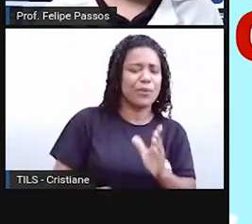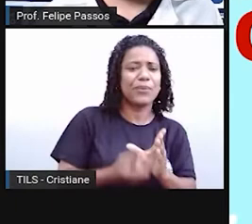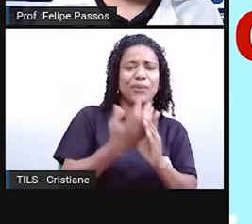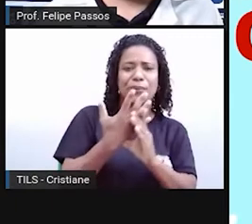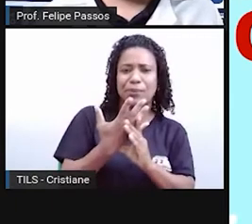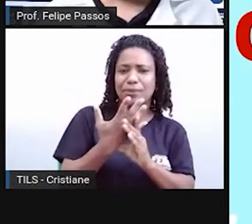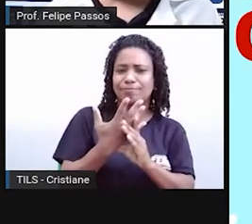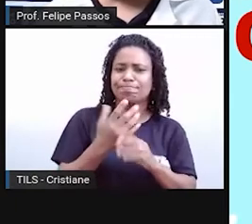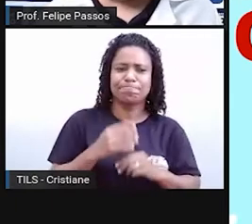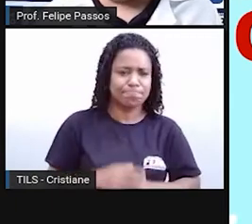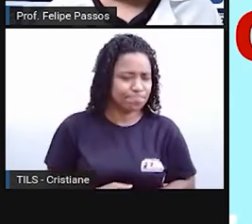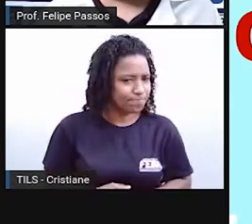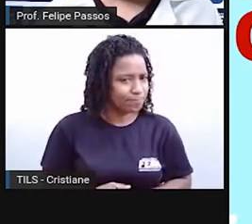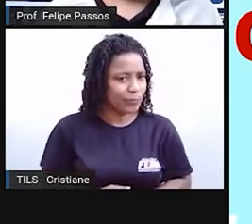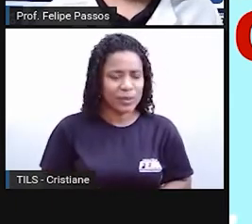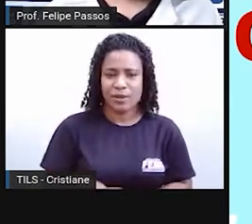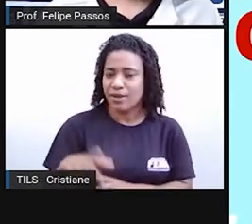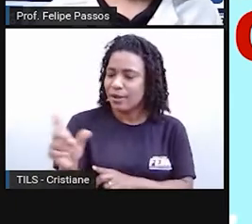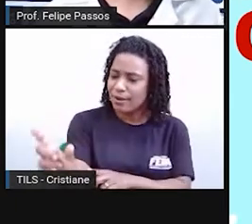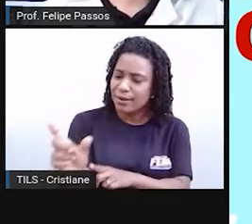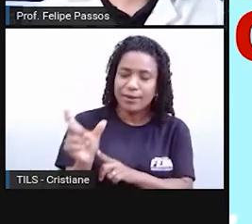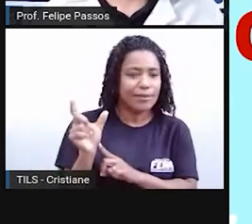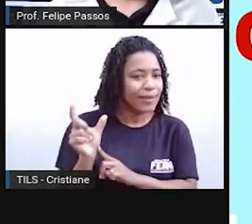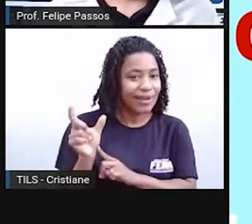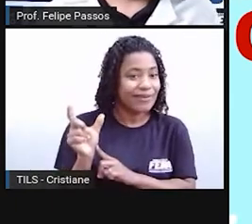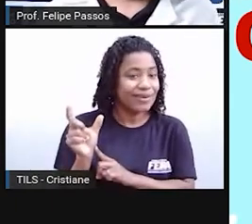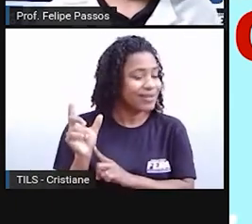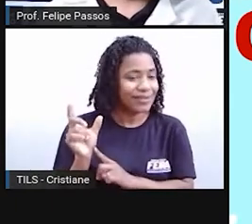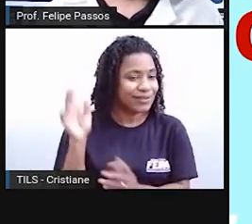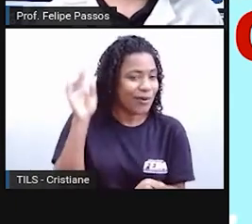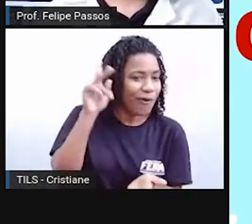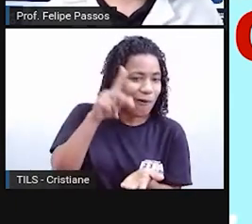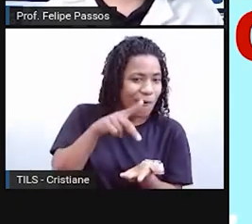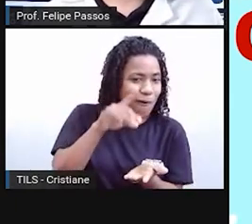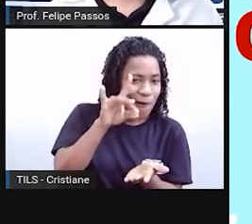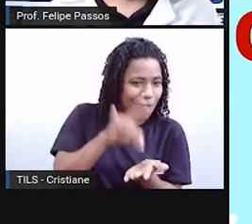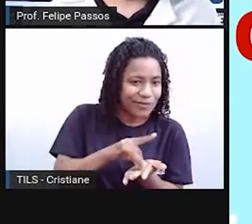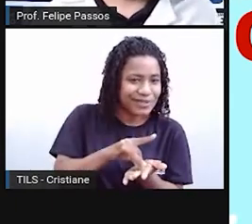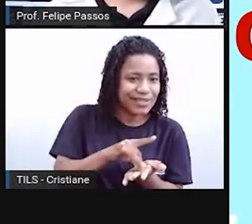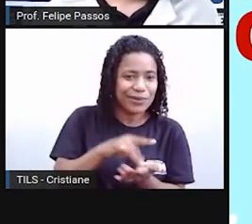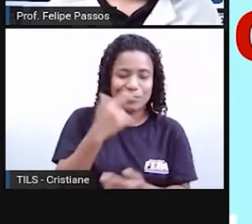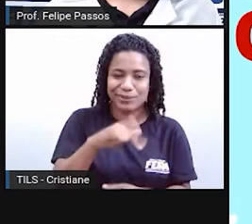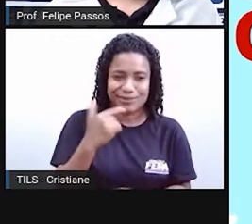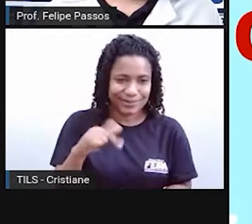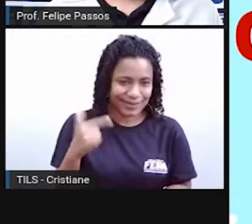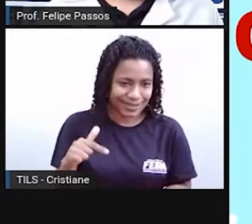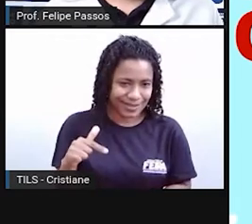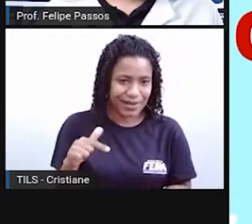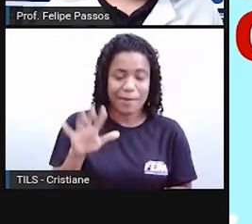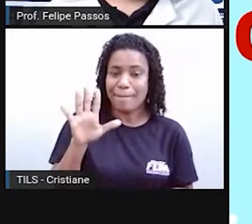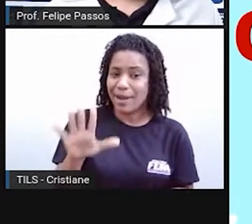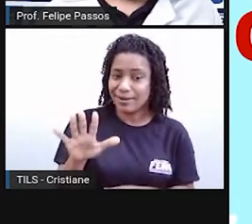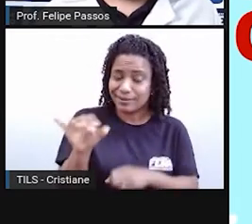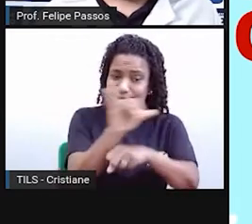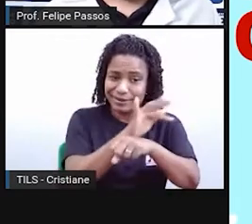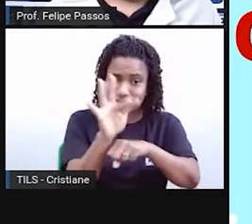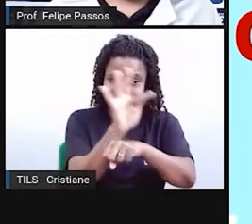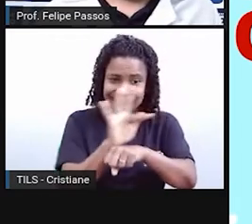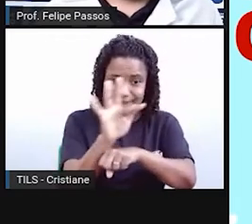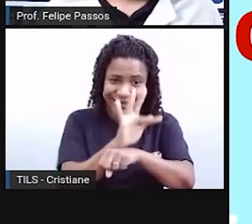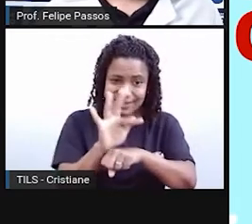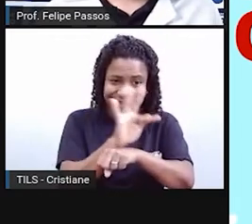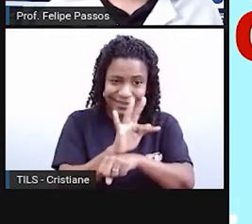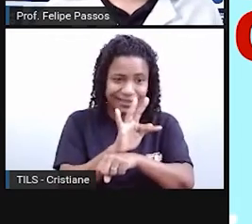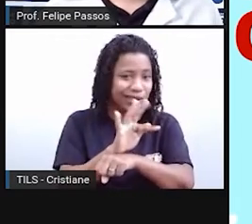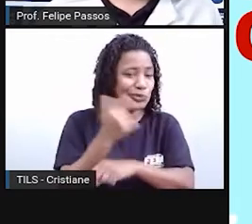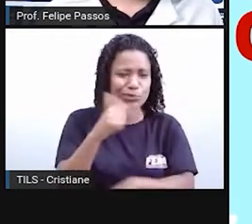ser formal, ela pode não ser oficial, né? Não pode ser da norma culta. Mas se toda a população de um país